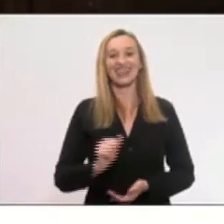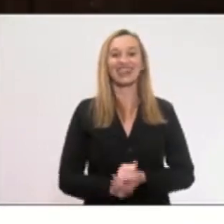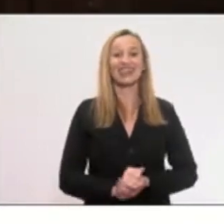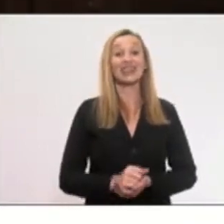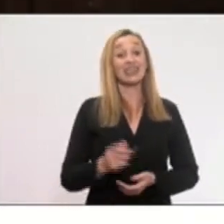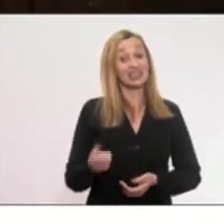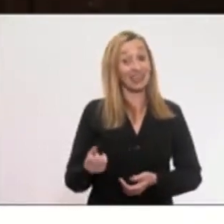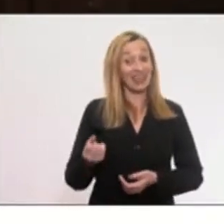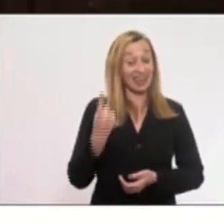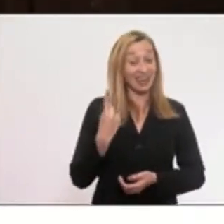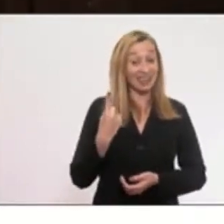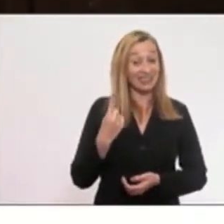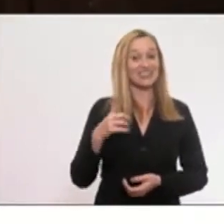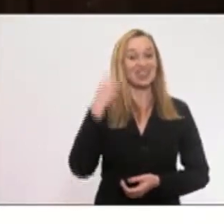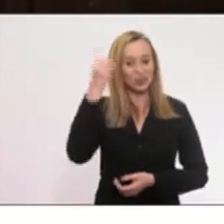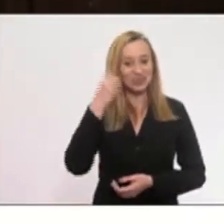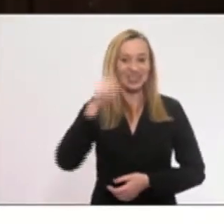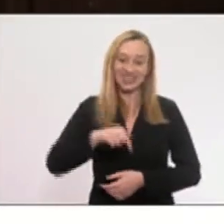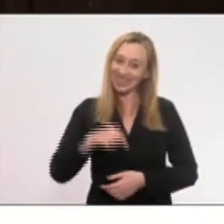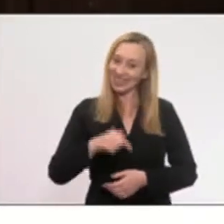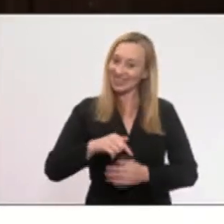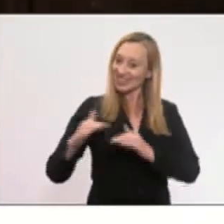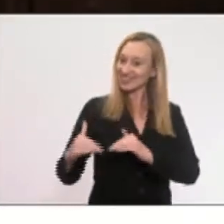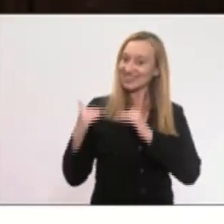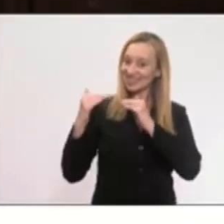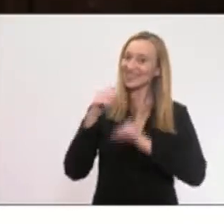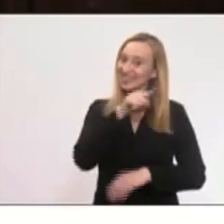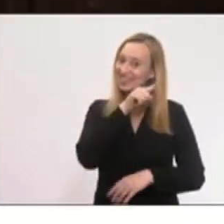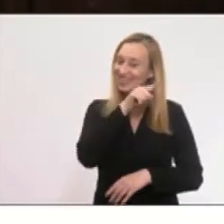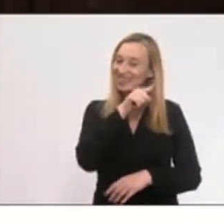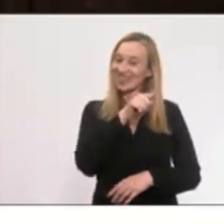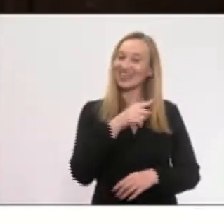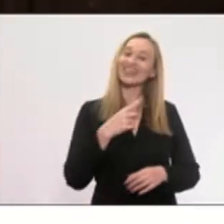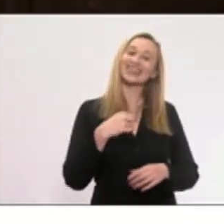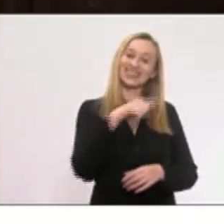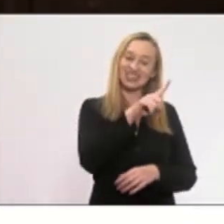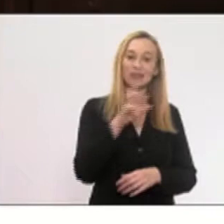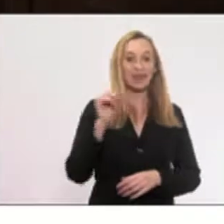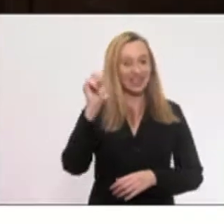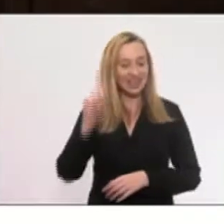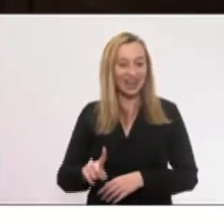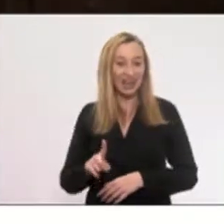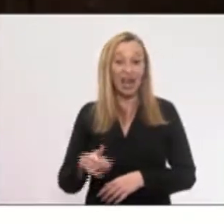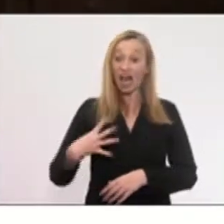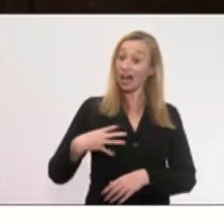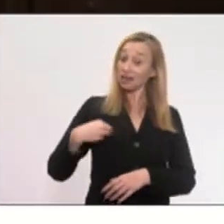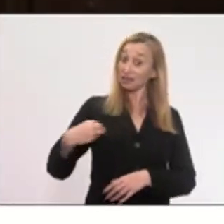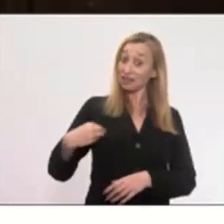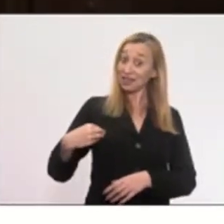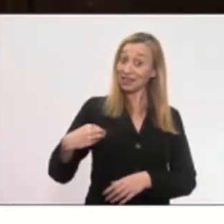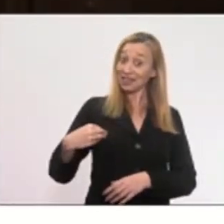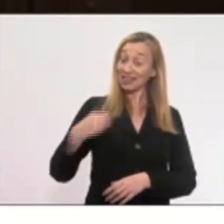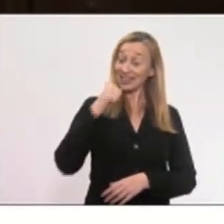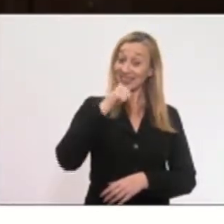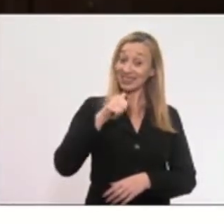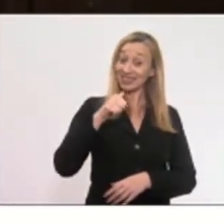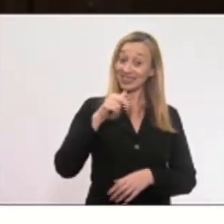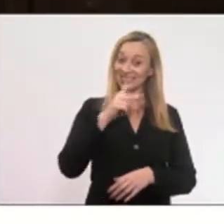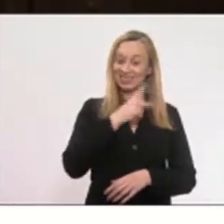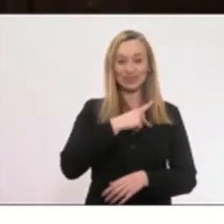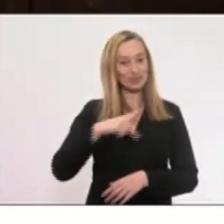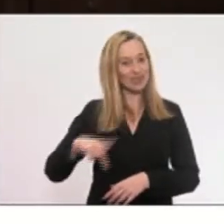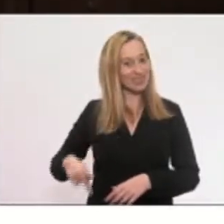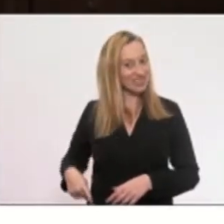-deputados dessa casa, suplente, nomeado em Maricá. A filha do presidente